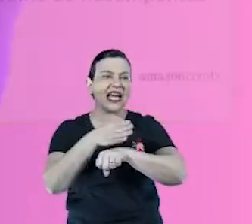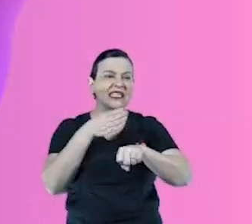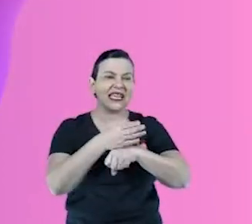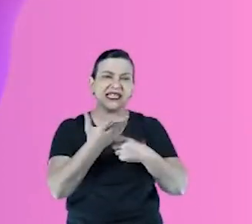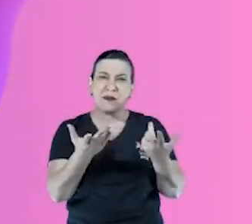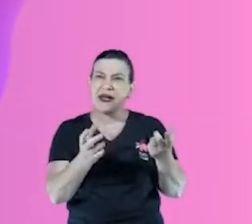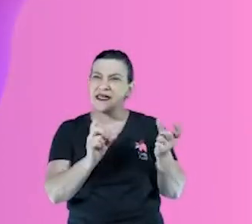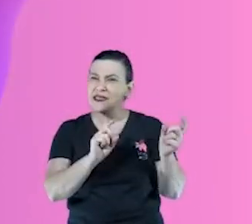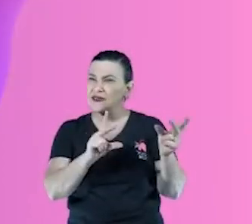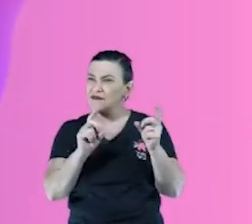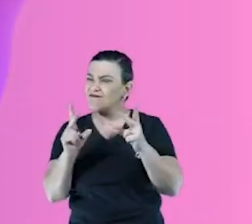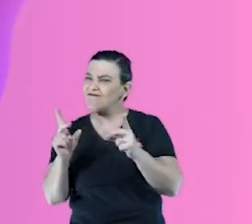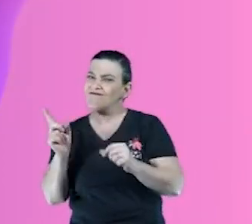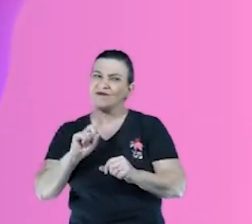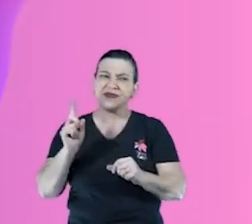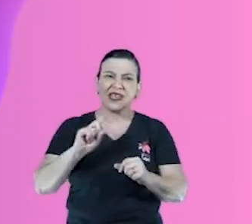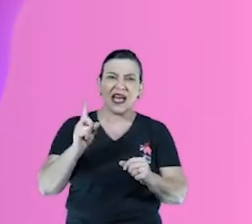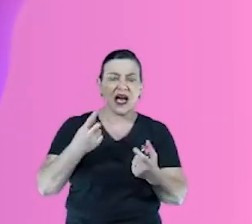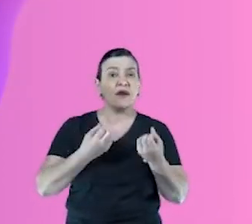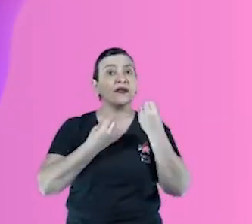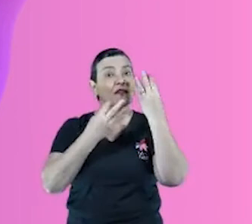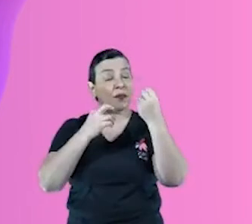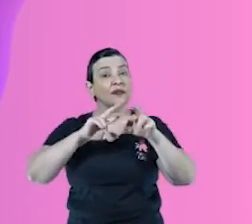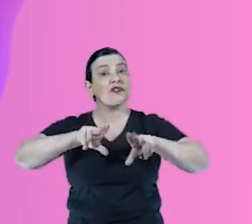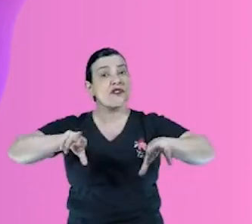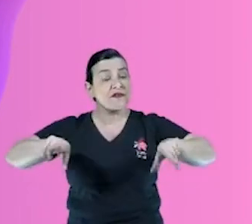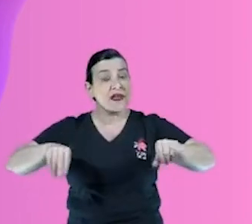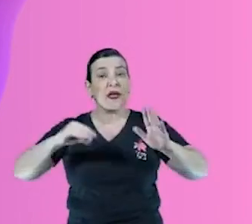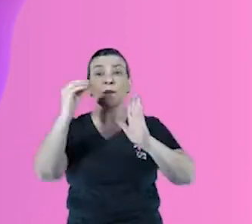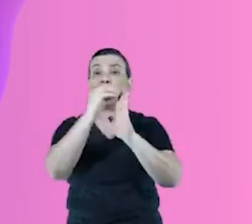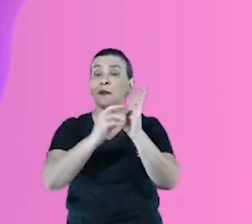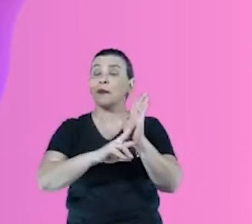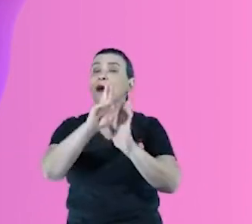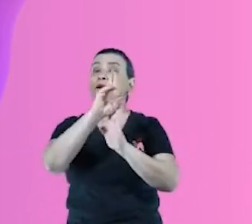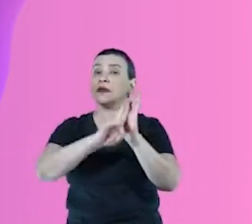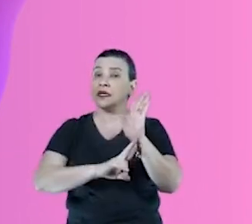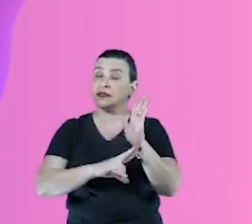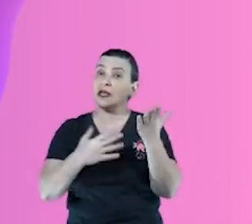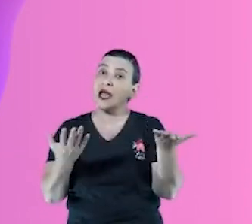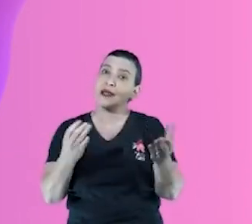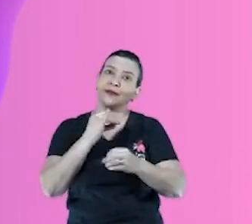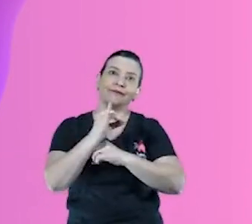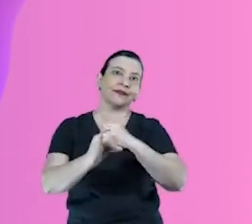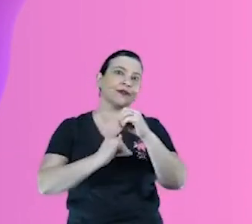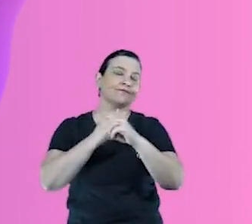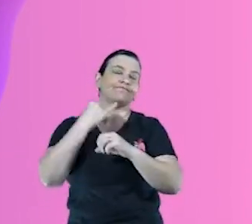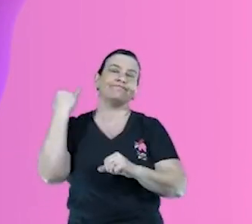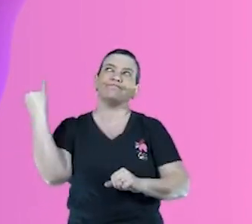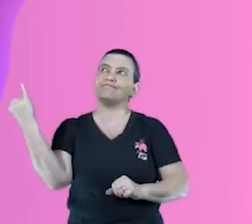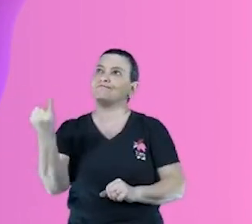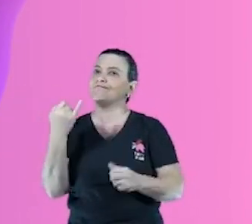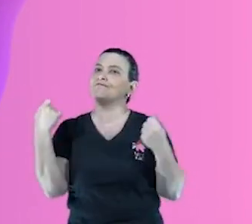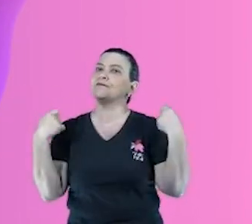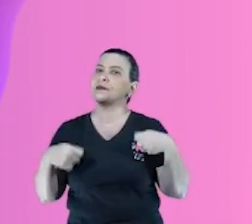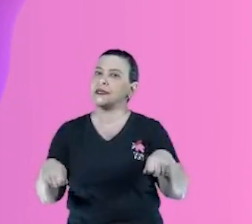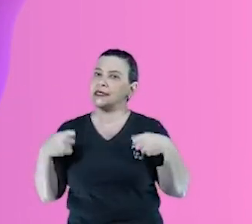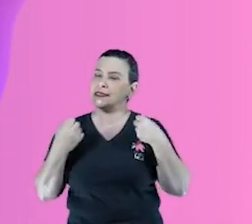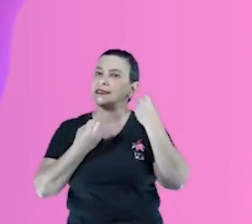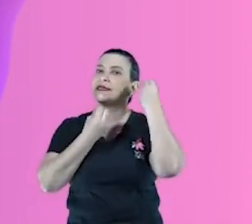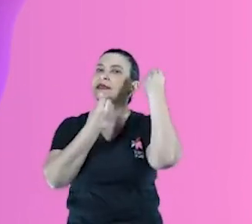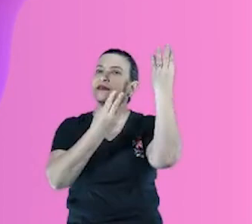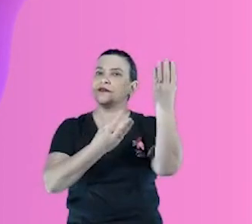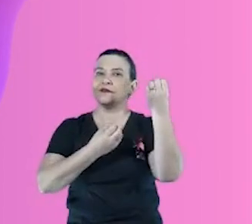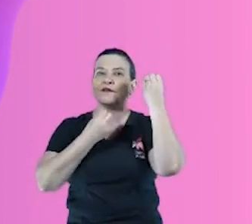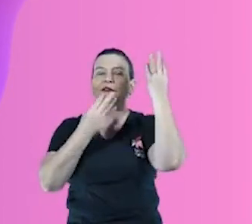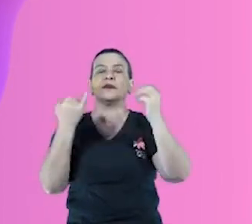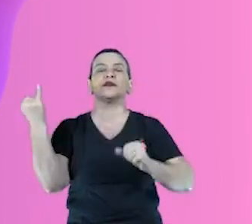ter acesso a todas essas informações. E no e-commerce, né, é, vale ouro, né, é o que a gente mais pode, dados é o que a gente